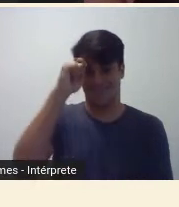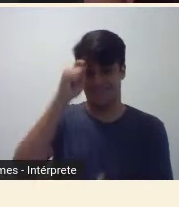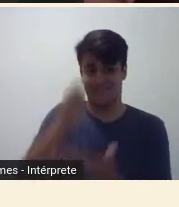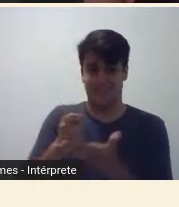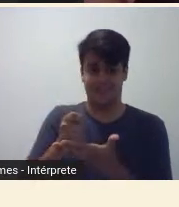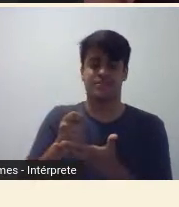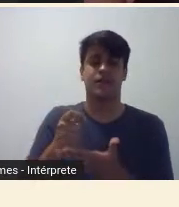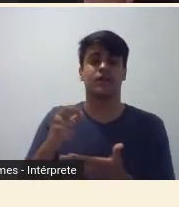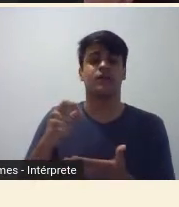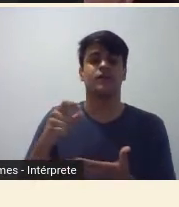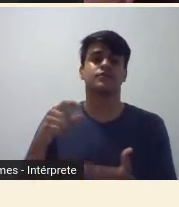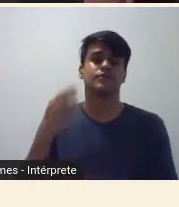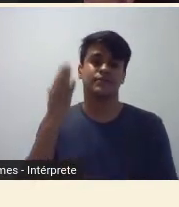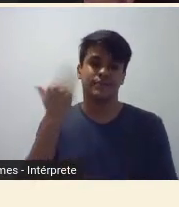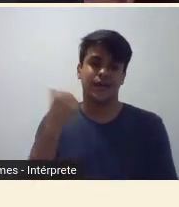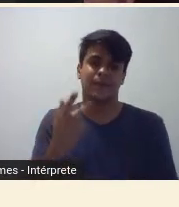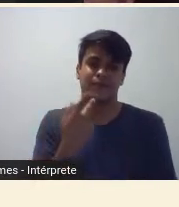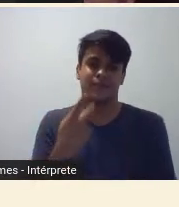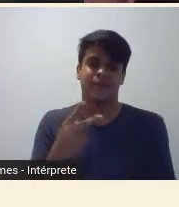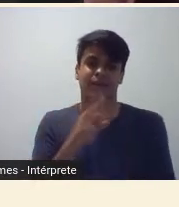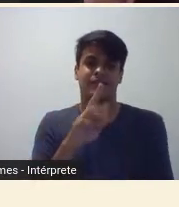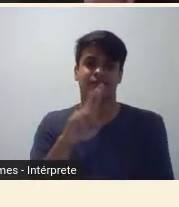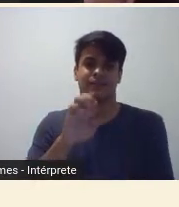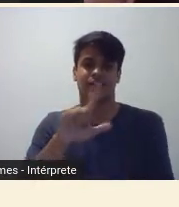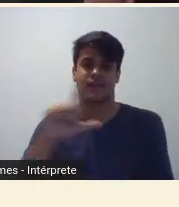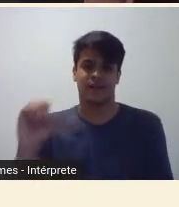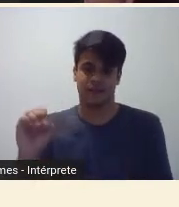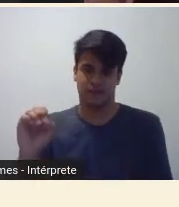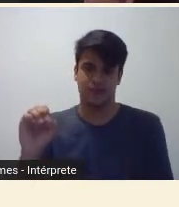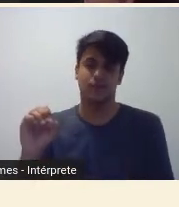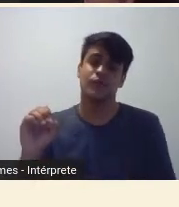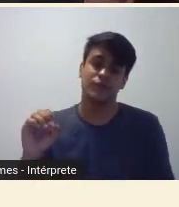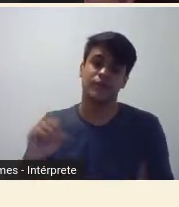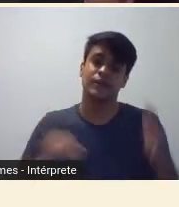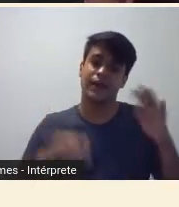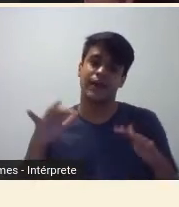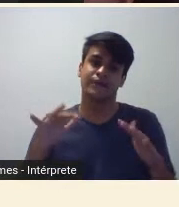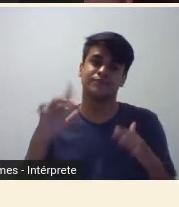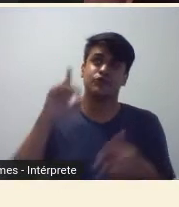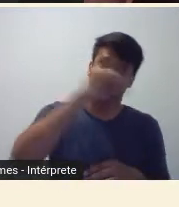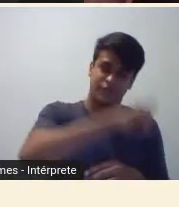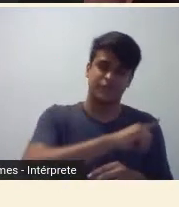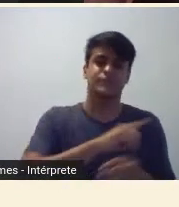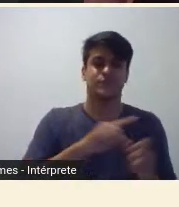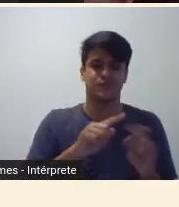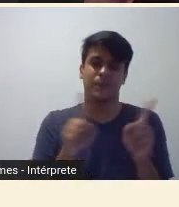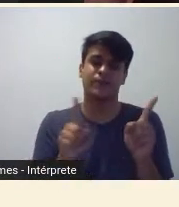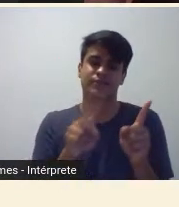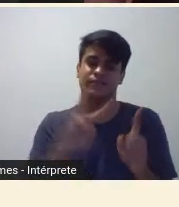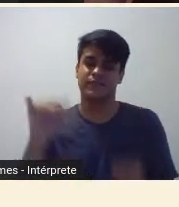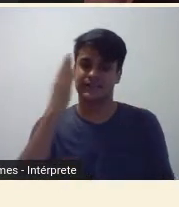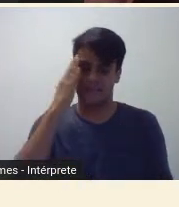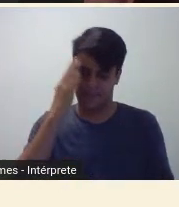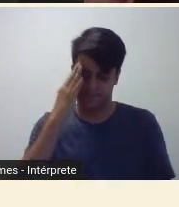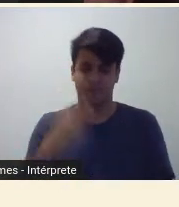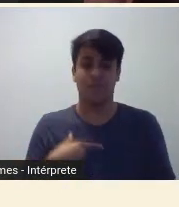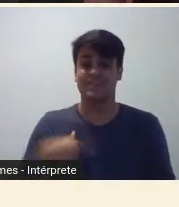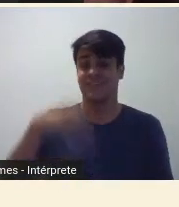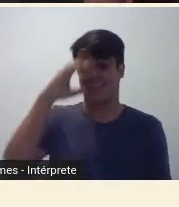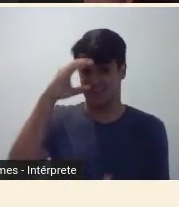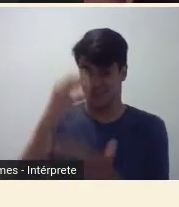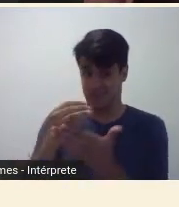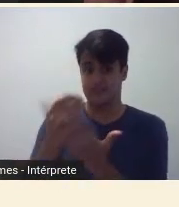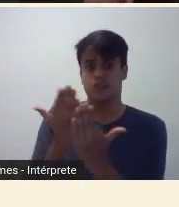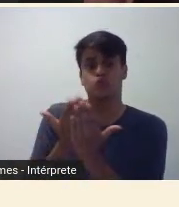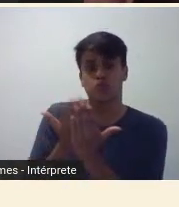sabem que no pré-lum é um conceito longo, às vezes no Brasil, mas um dia sabe, né. Nessa tese, eu analiso os casos da